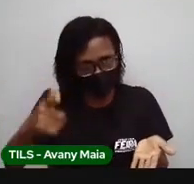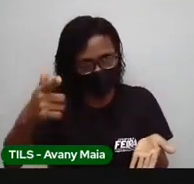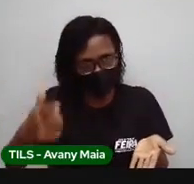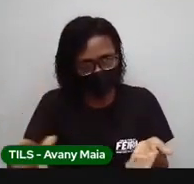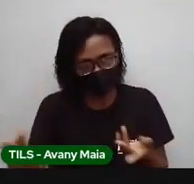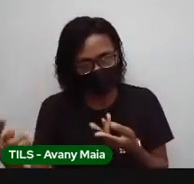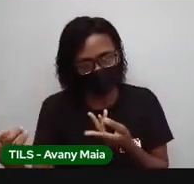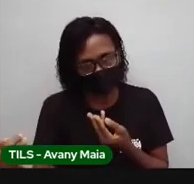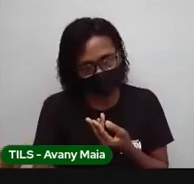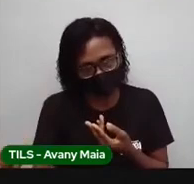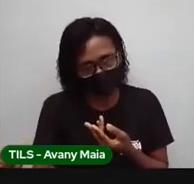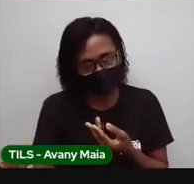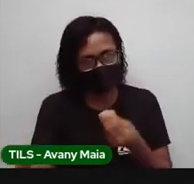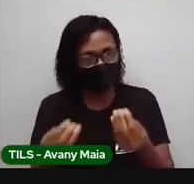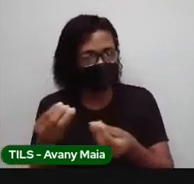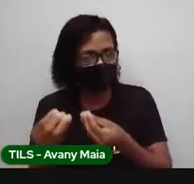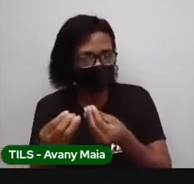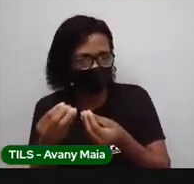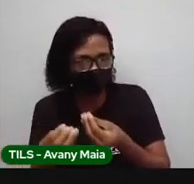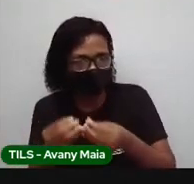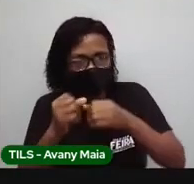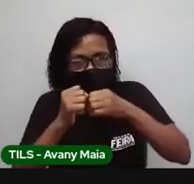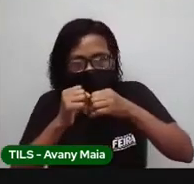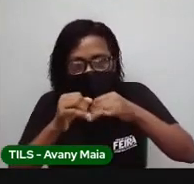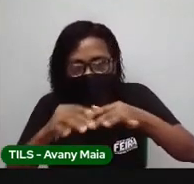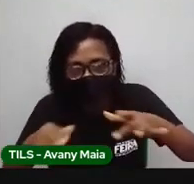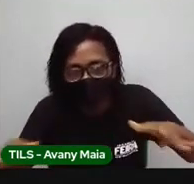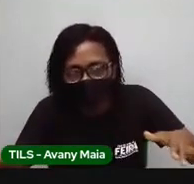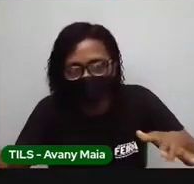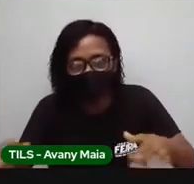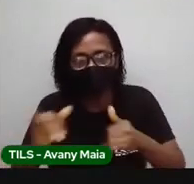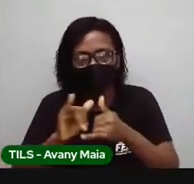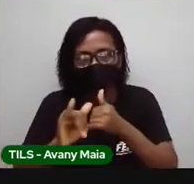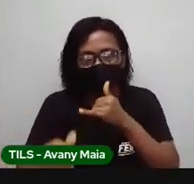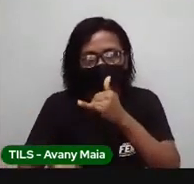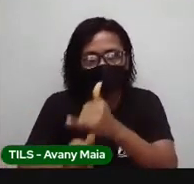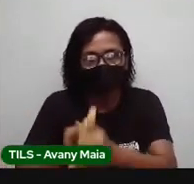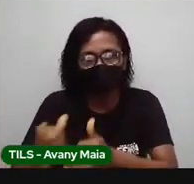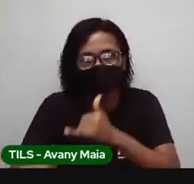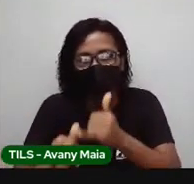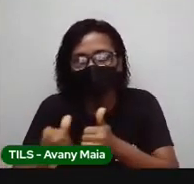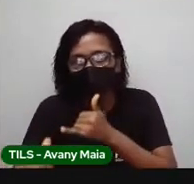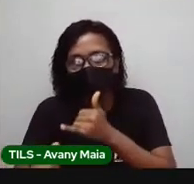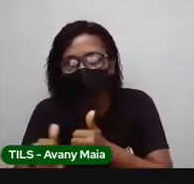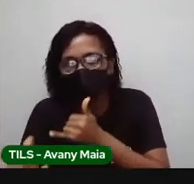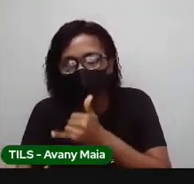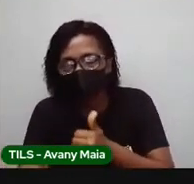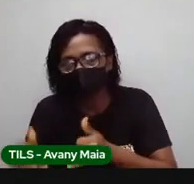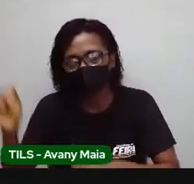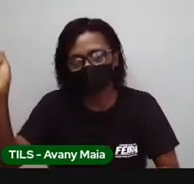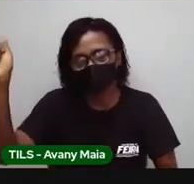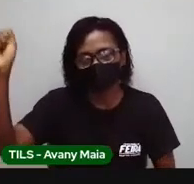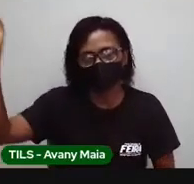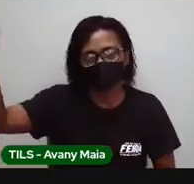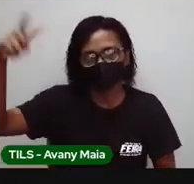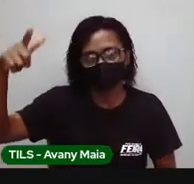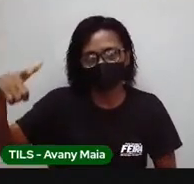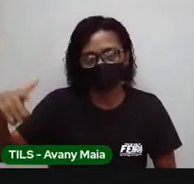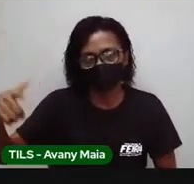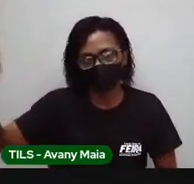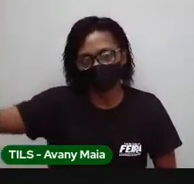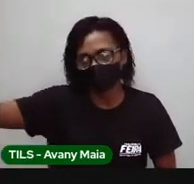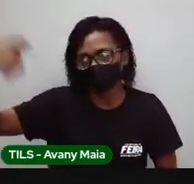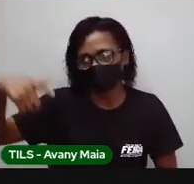que é o tema de consumo de energia elétrica e ainda também fazendo alguns cálculos